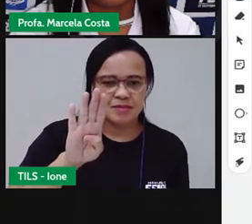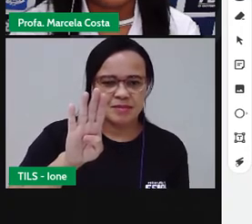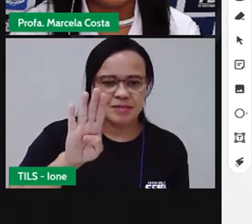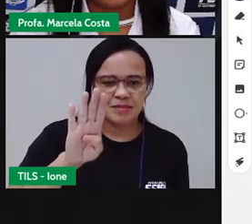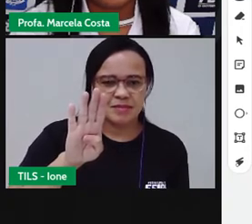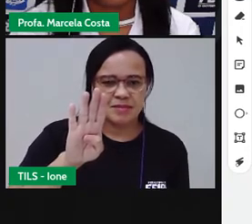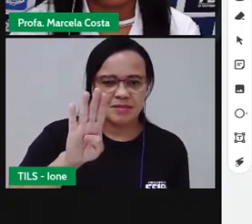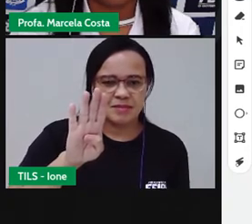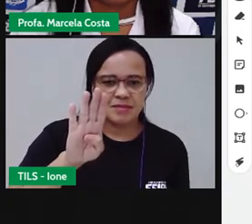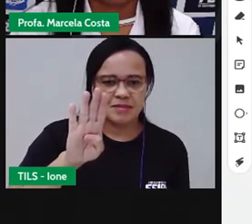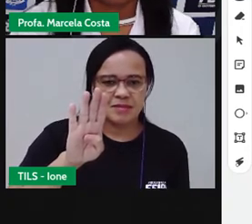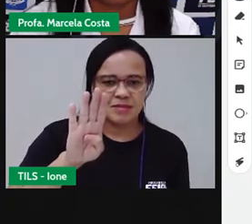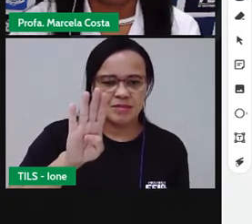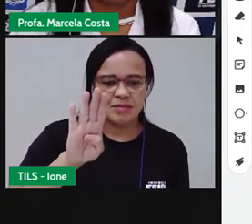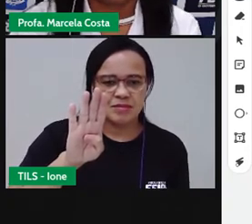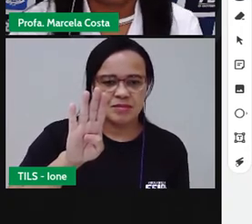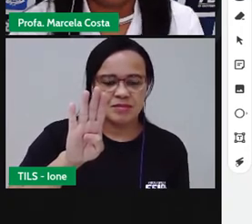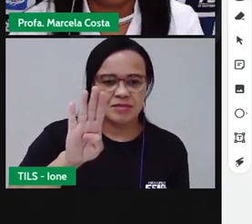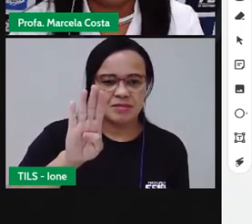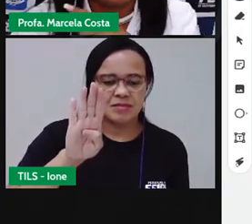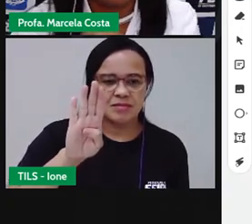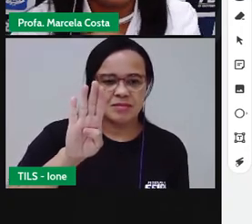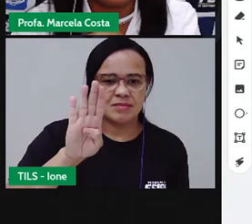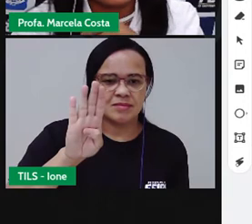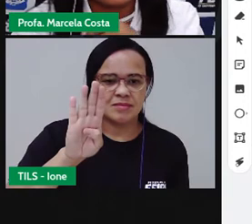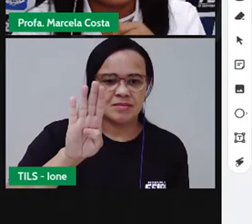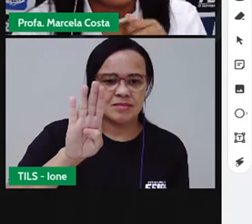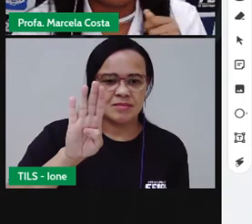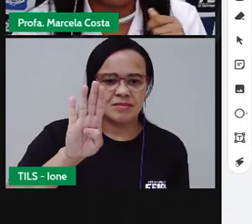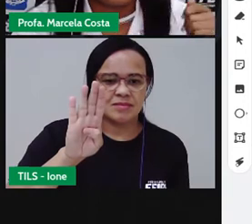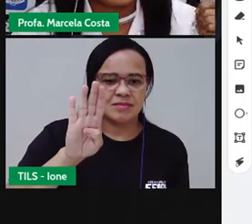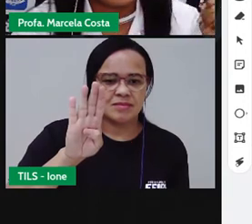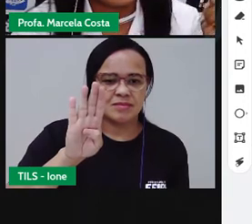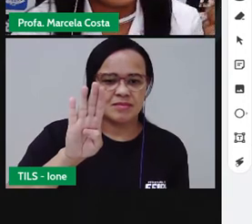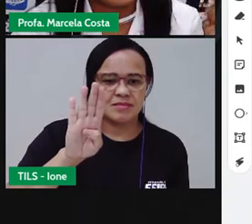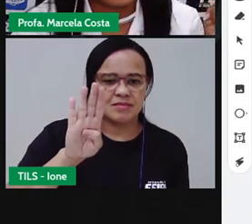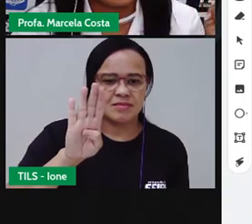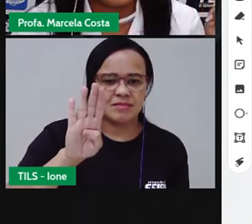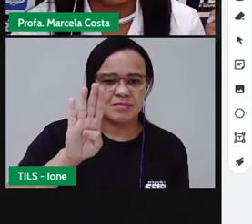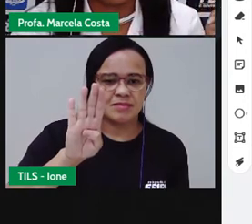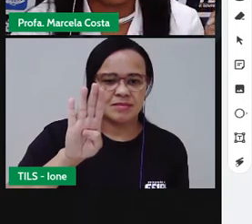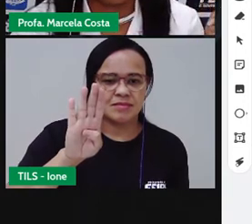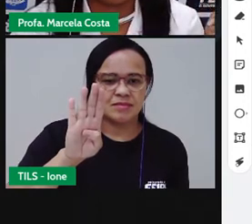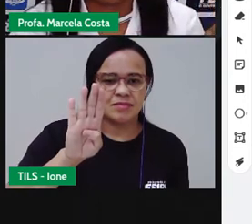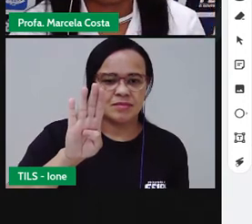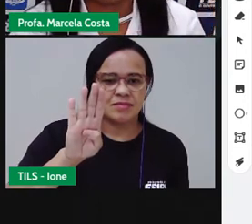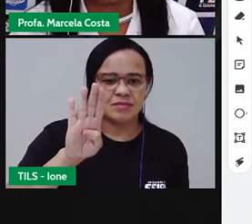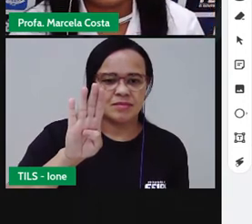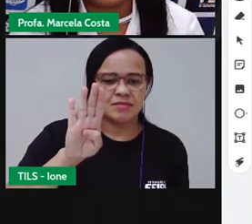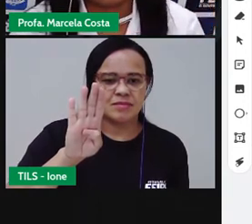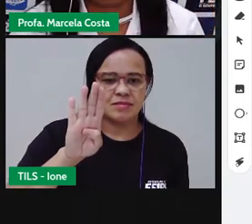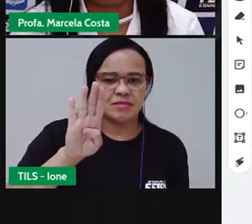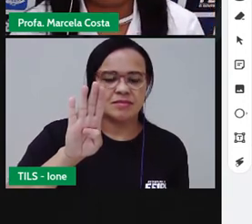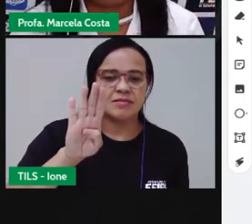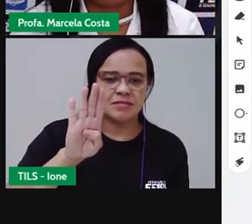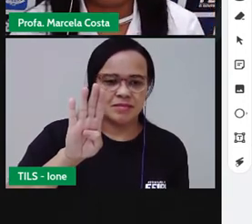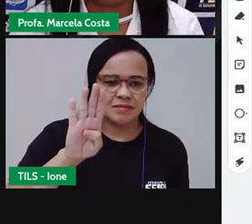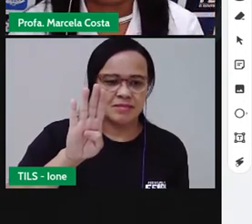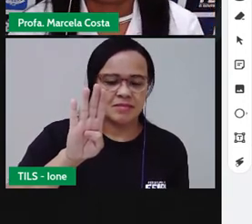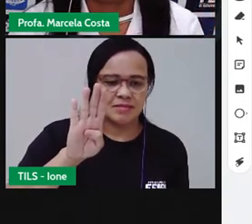Puxei pro lado direito de novo. E vim descendo aqui pro lado esquerdo. B.